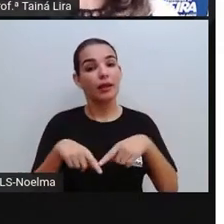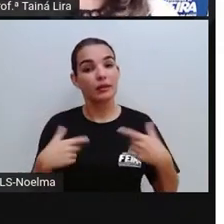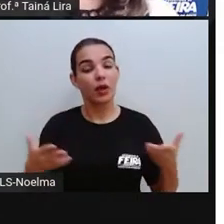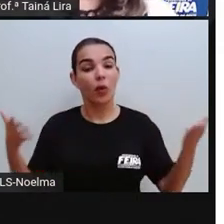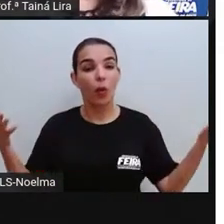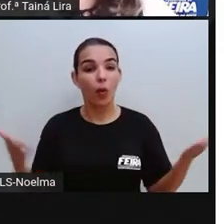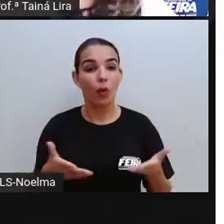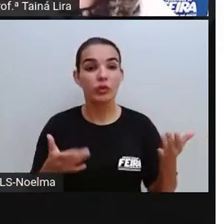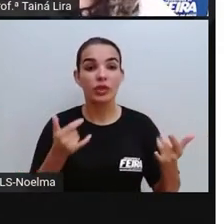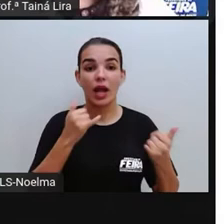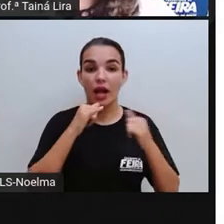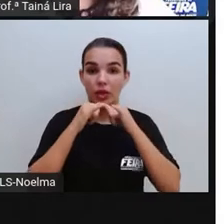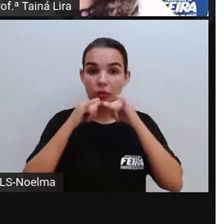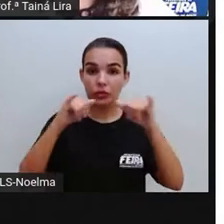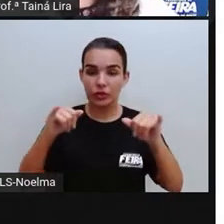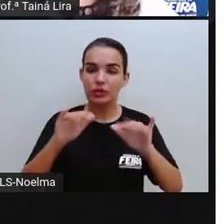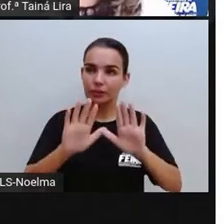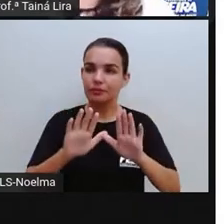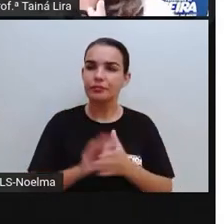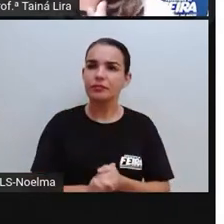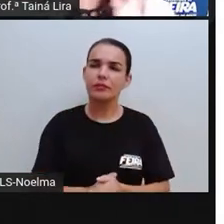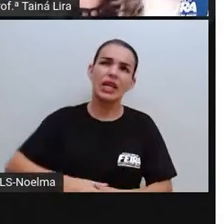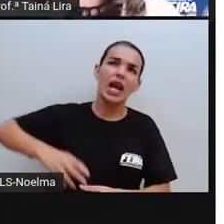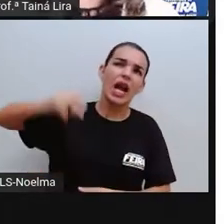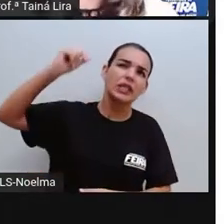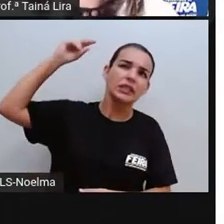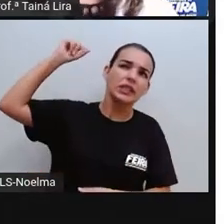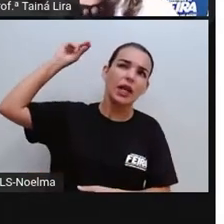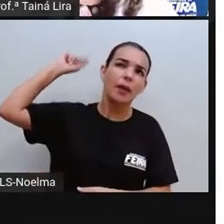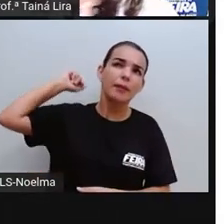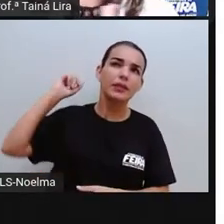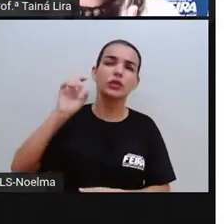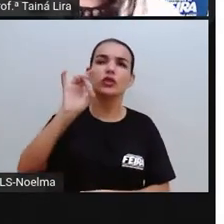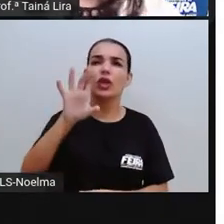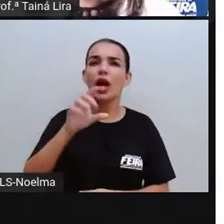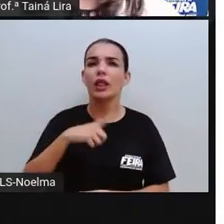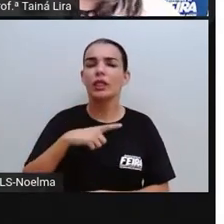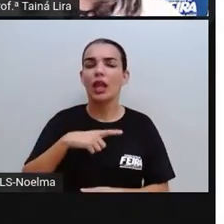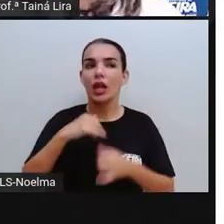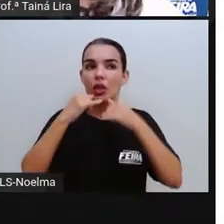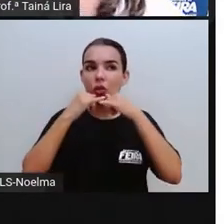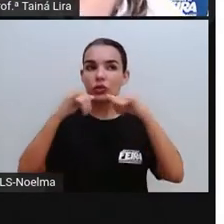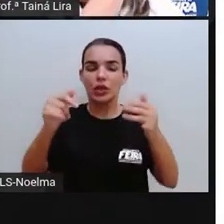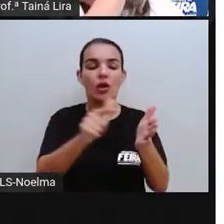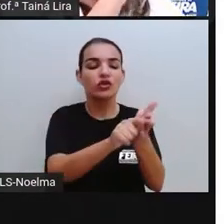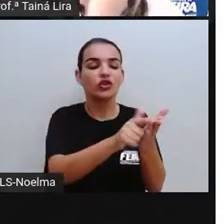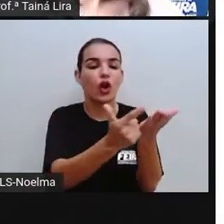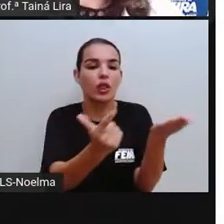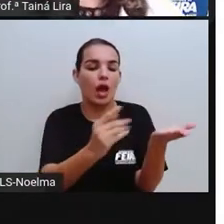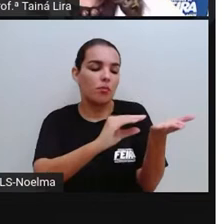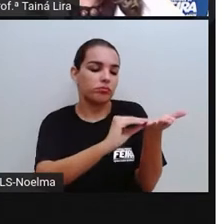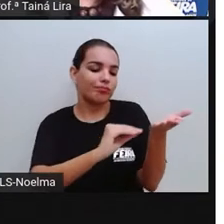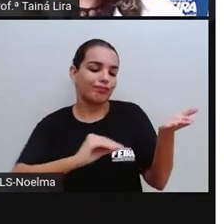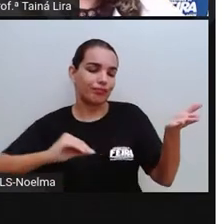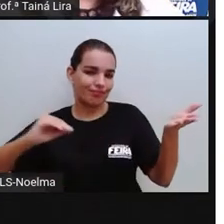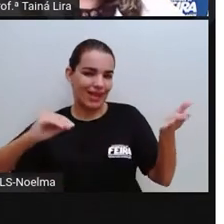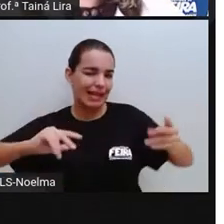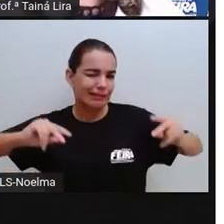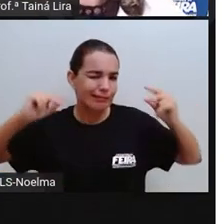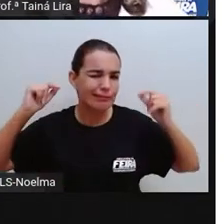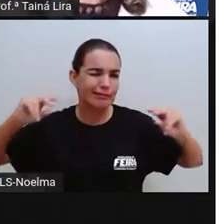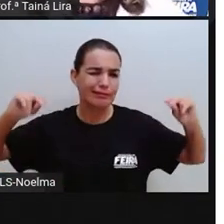notícia, né? Antigamente a notícia, ela vinha do jornal. A gente viu que o jornal impresso é uma ferramenta bem